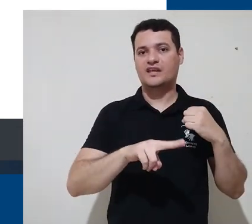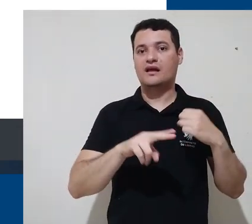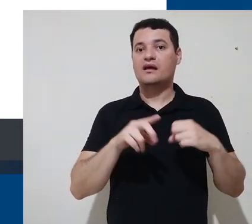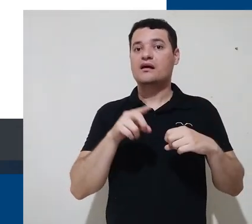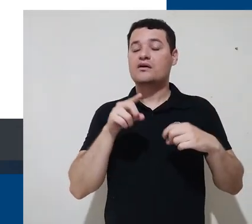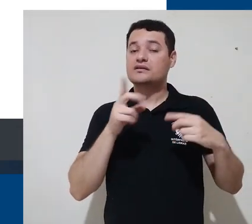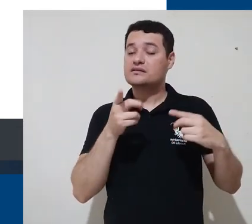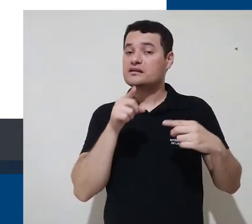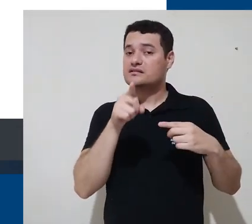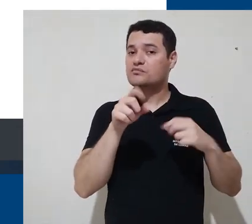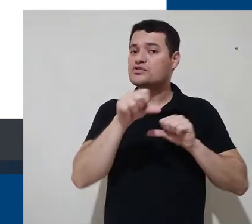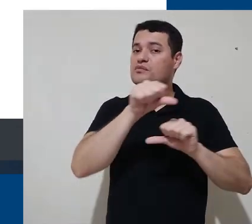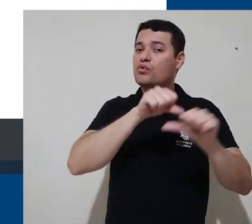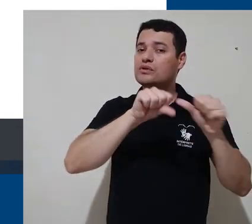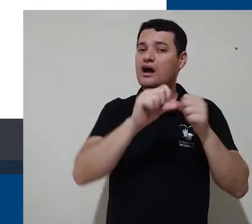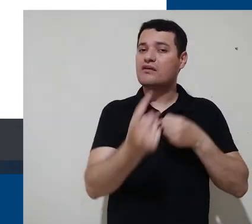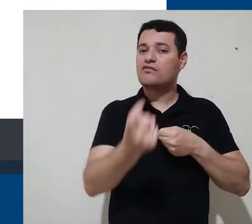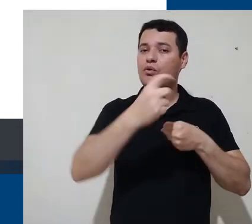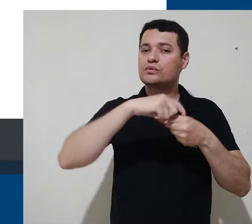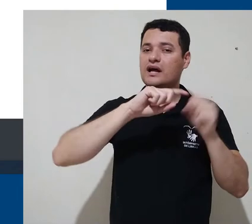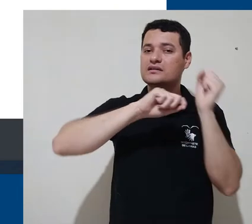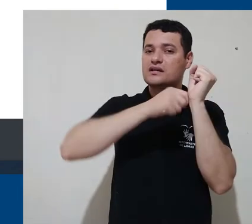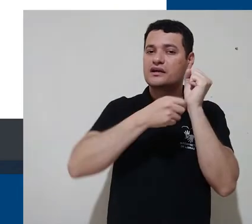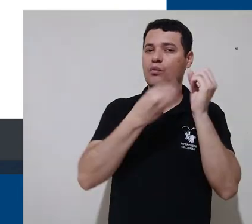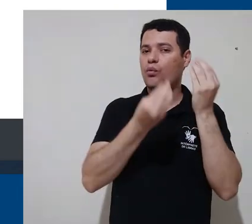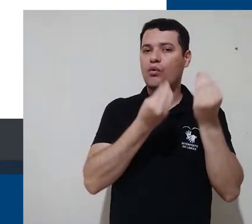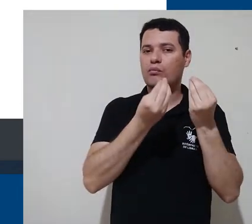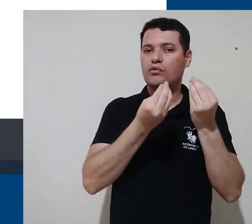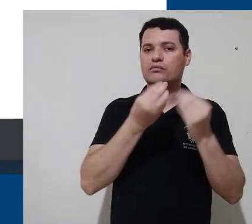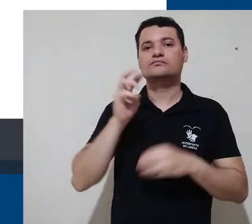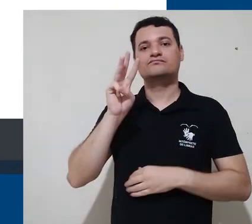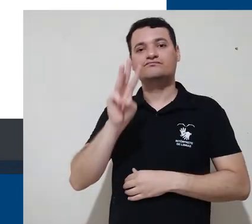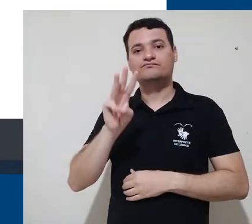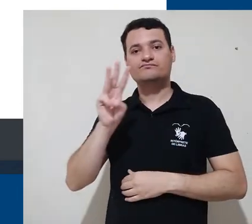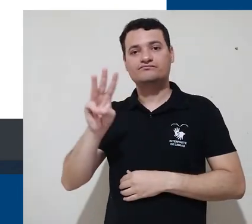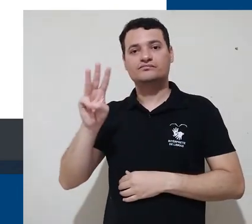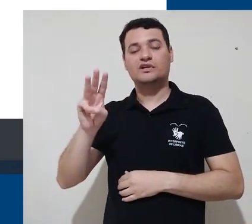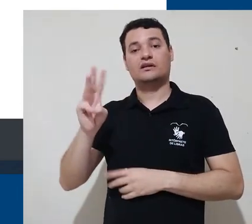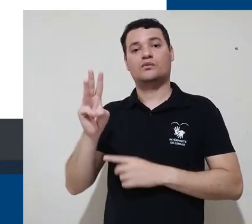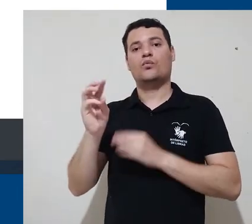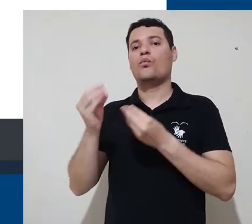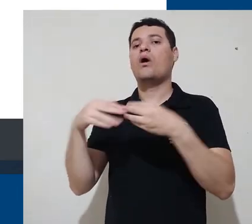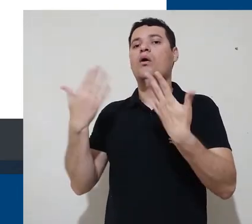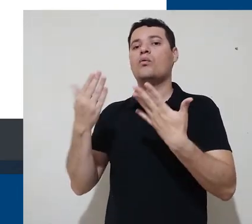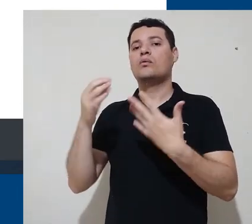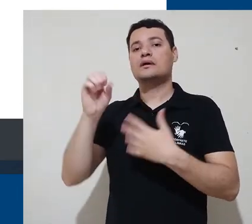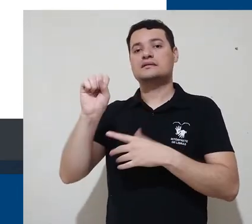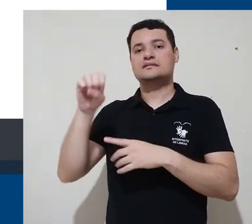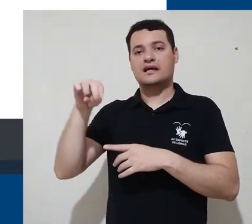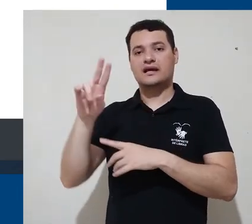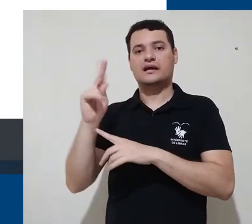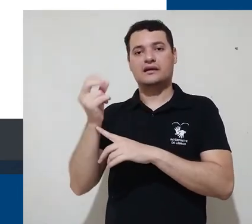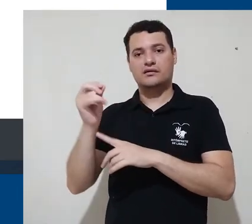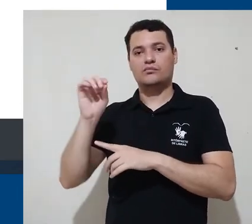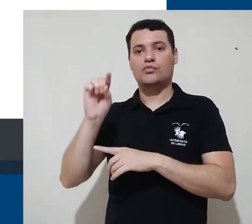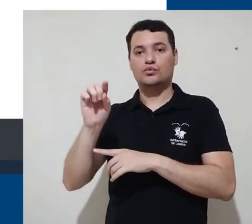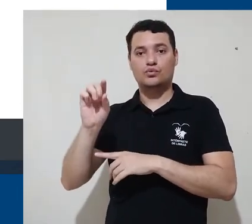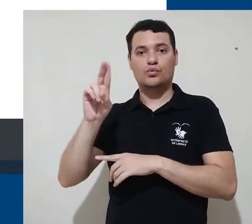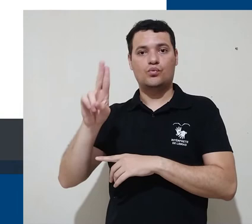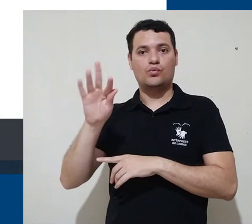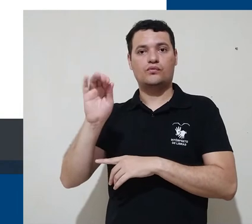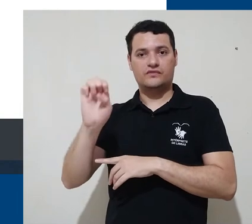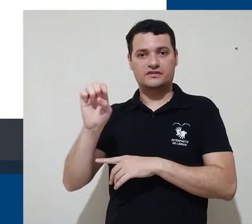senha do login único da UFIS ou recuperá-la, você deve acessar o site senha.ufis